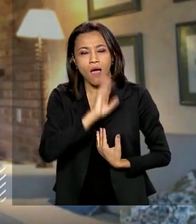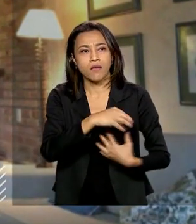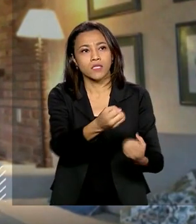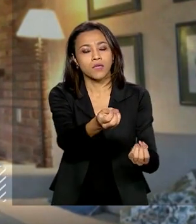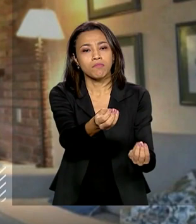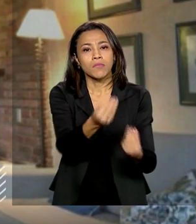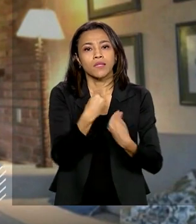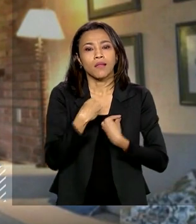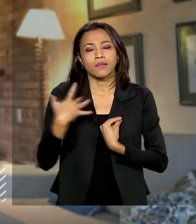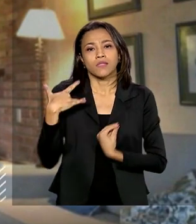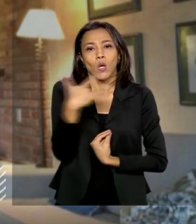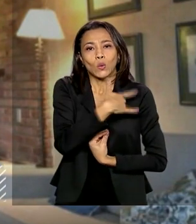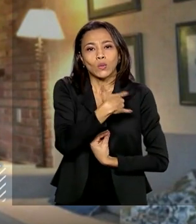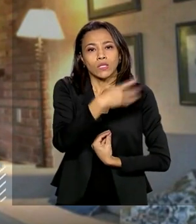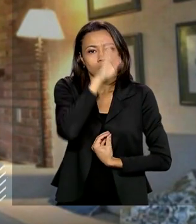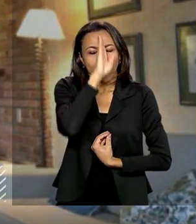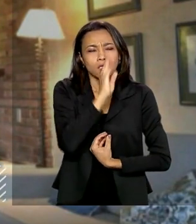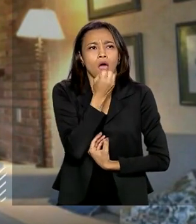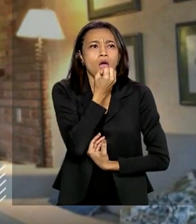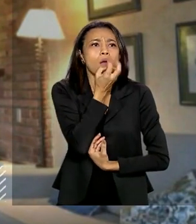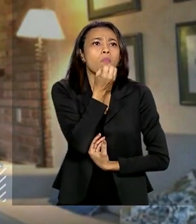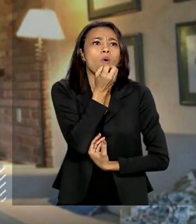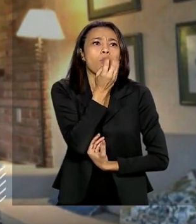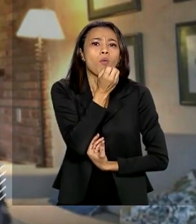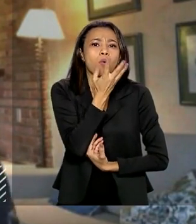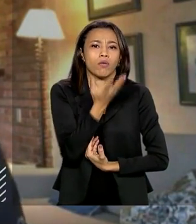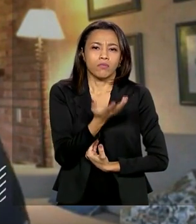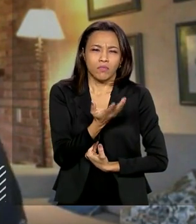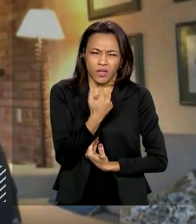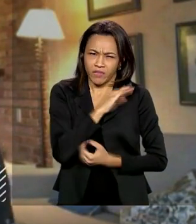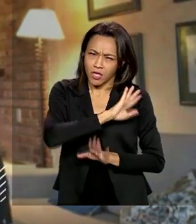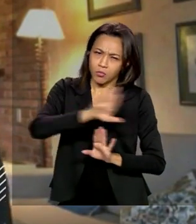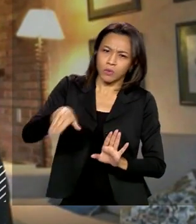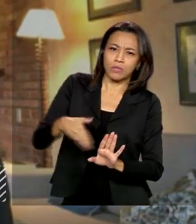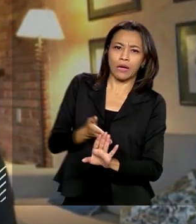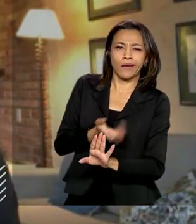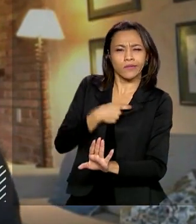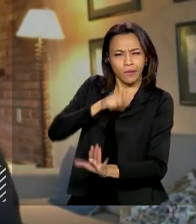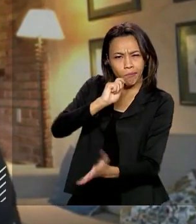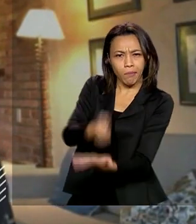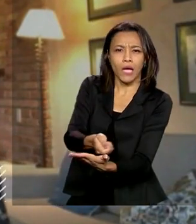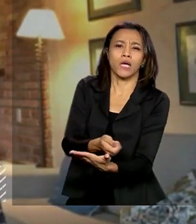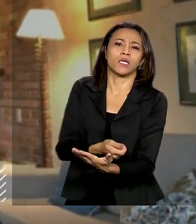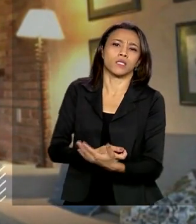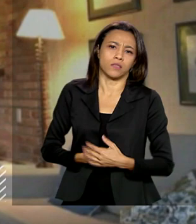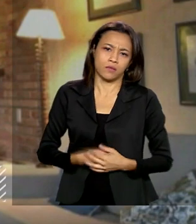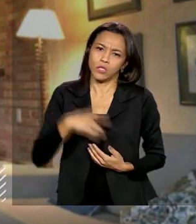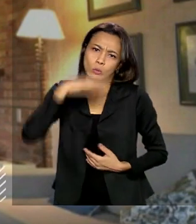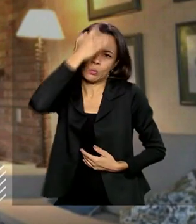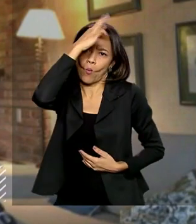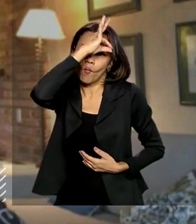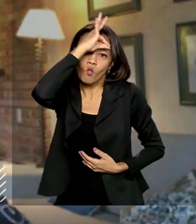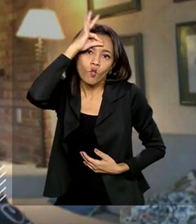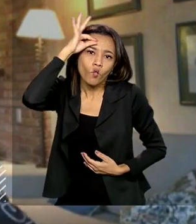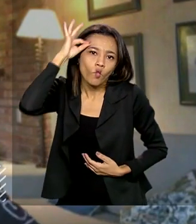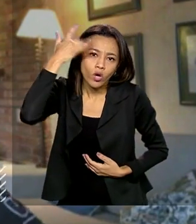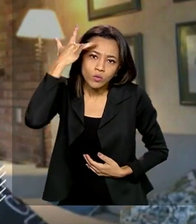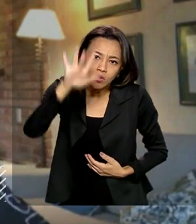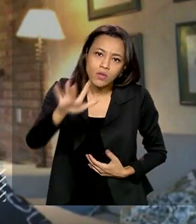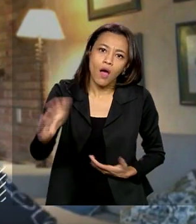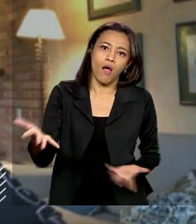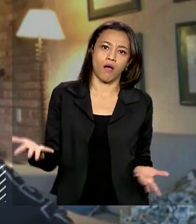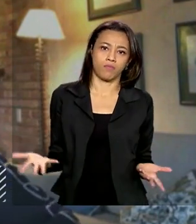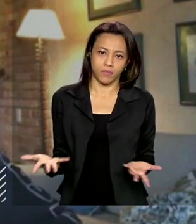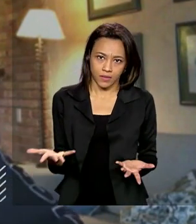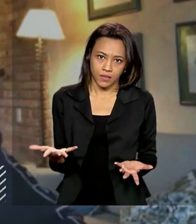saúde de graça. Quando, na verdade, ele está pagando por isso sem saber. Eu acho que essa é a forma